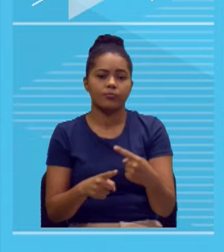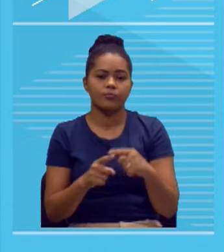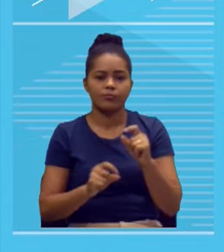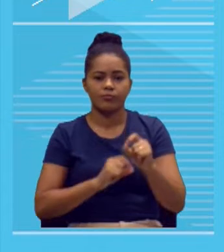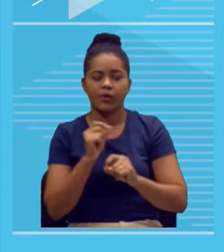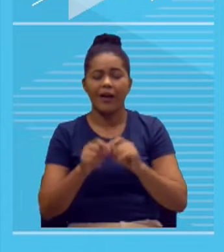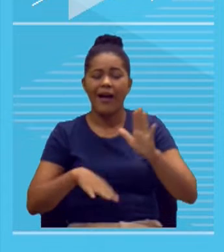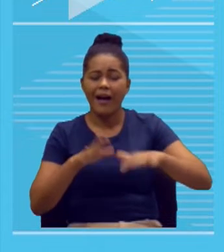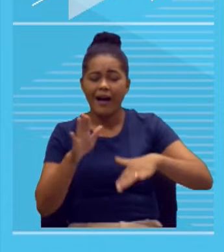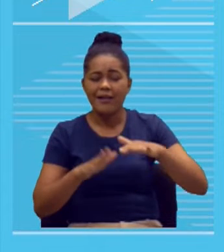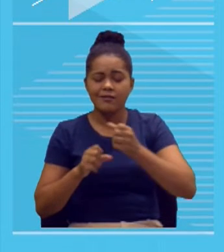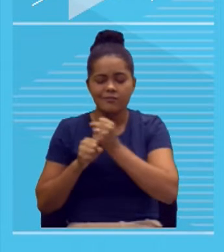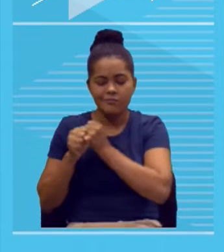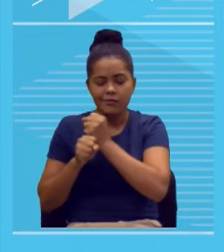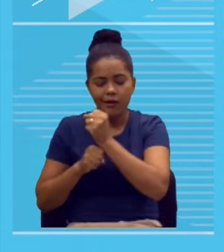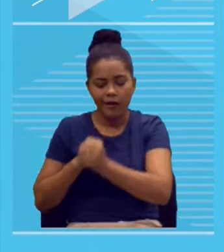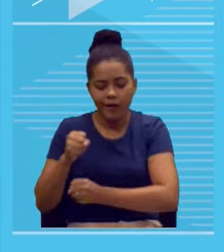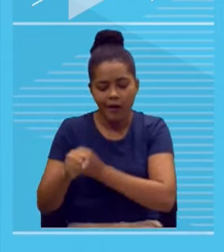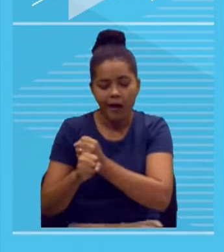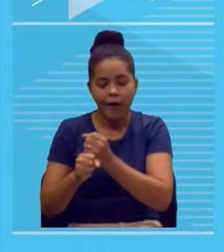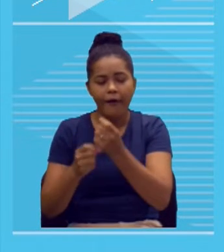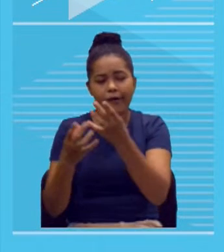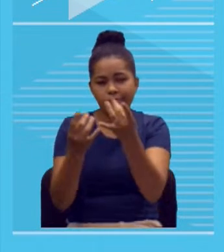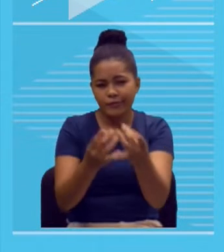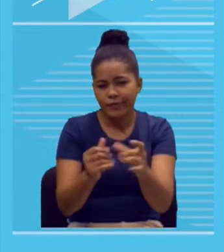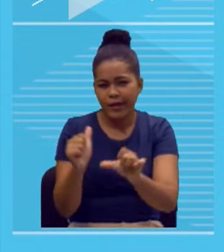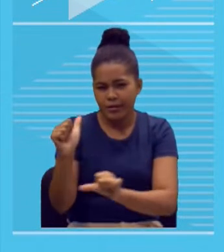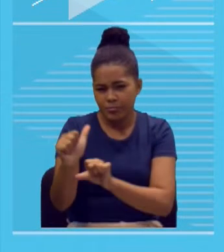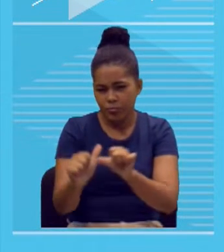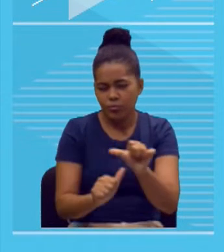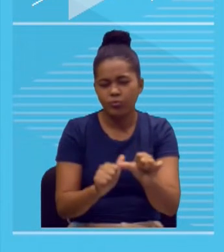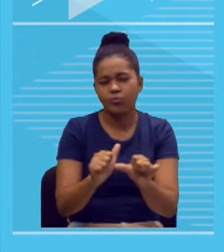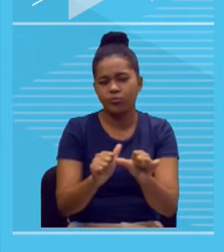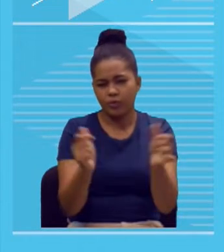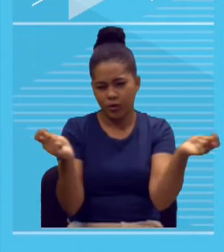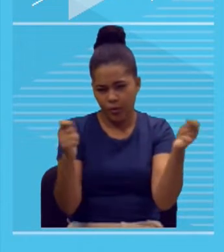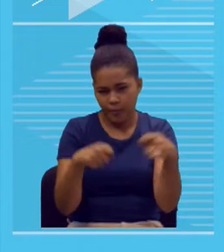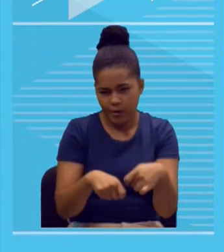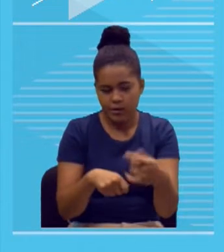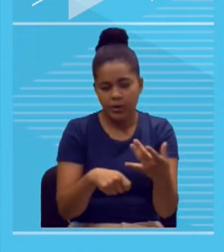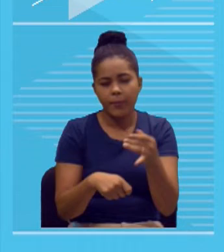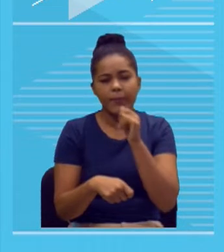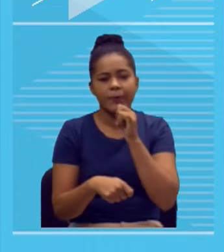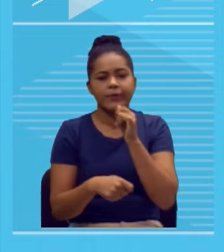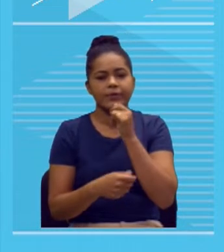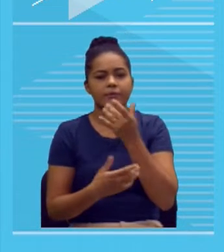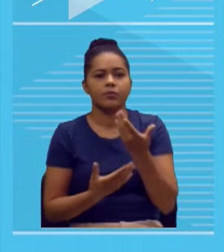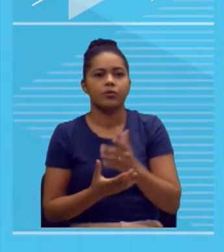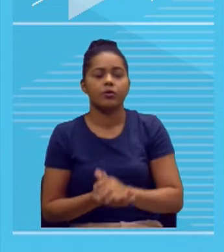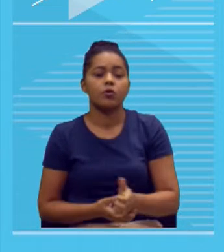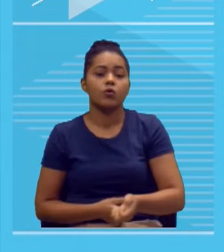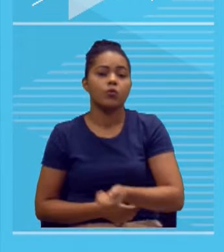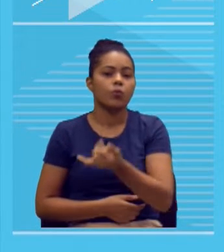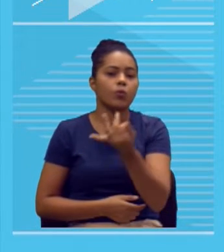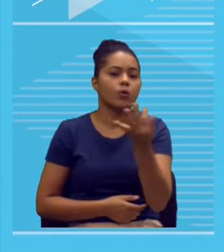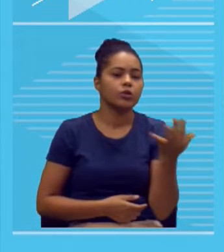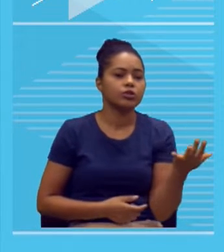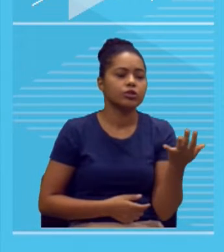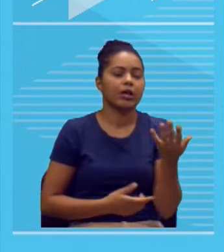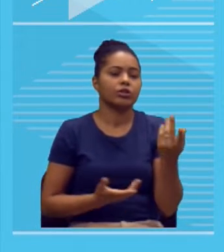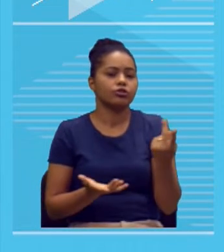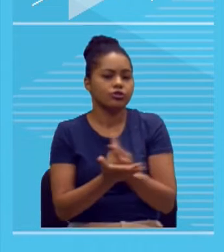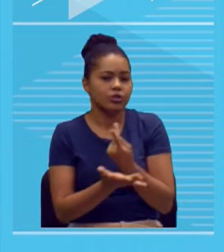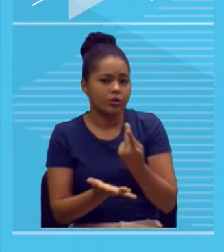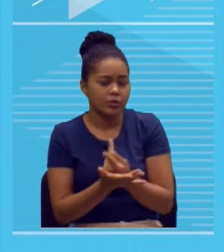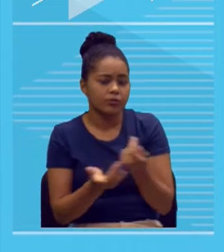alguma mudancinha básica em uma das competências. Então, é bom, por exemplo, a gente saber quantos desvios relacionados à competência 1